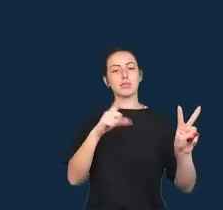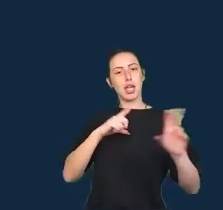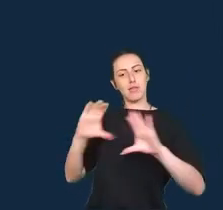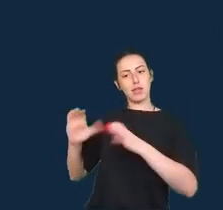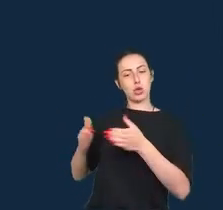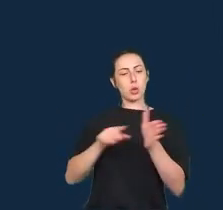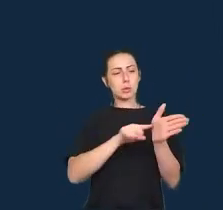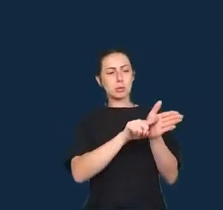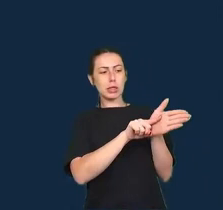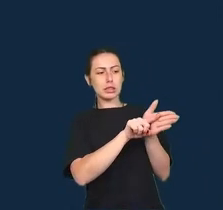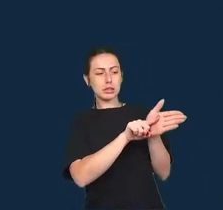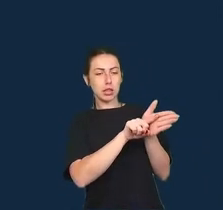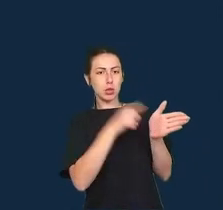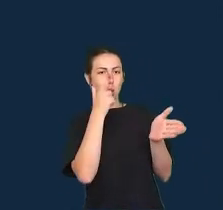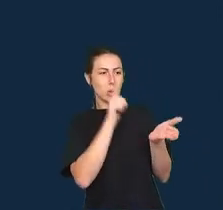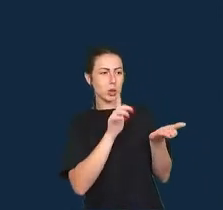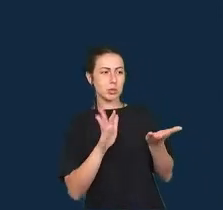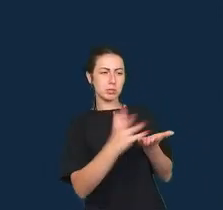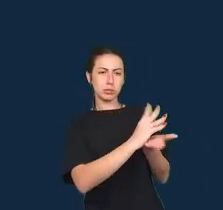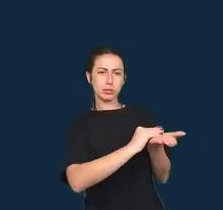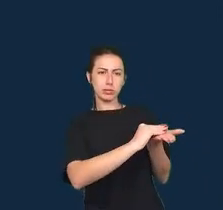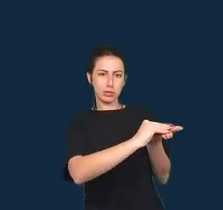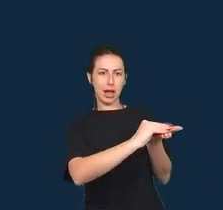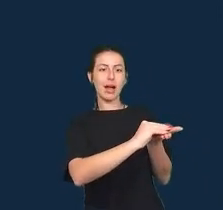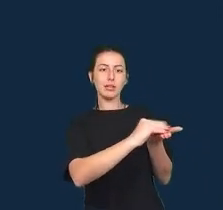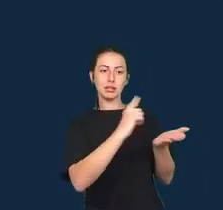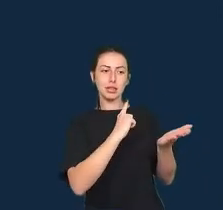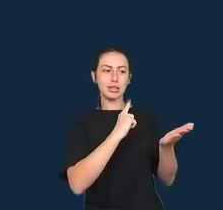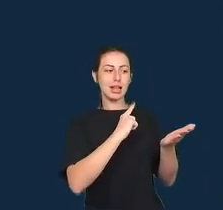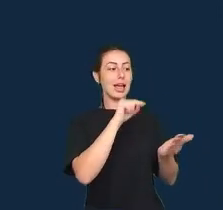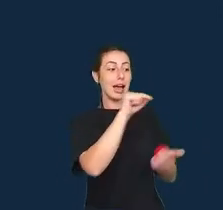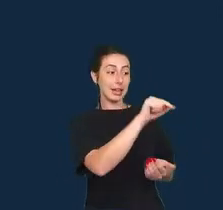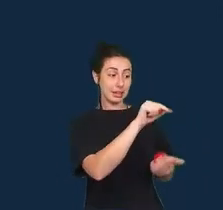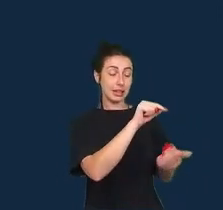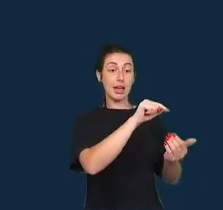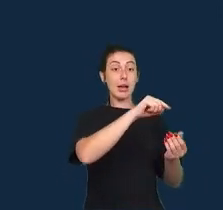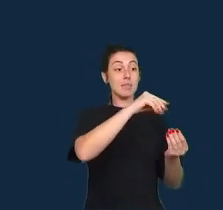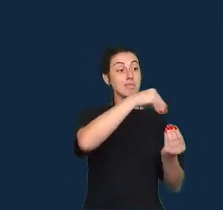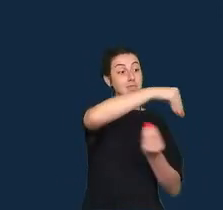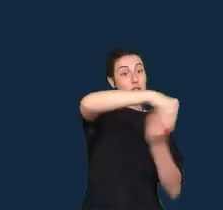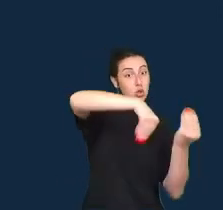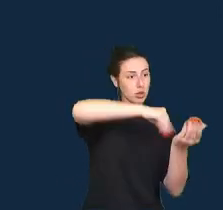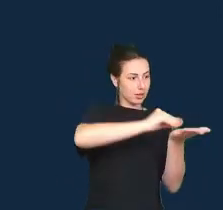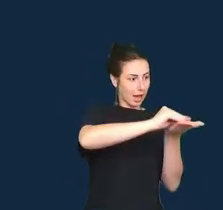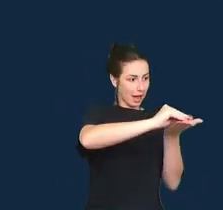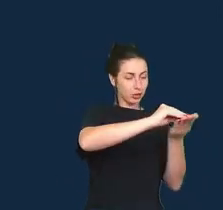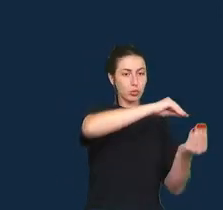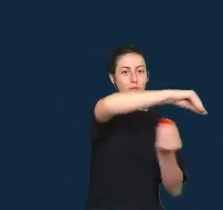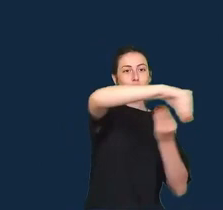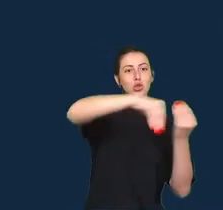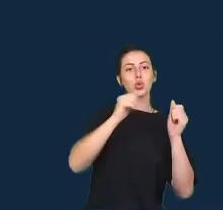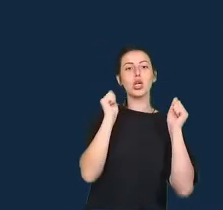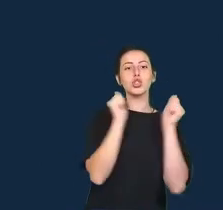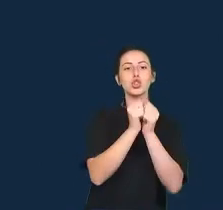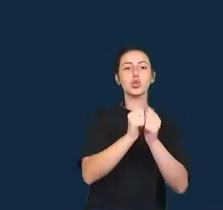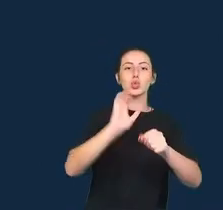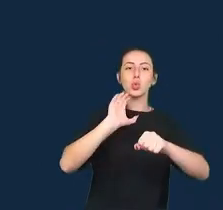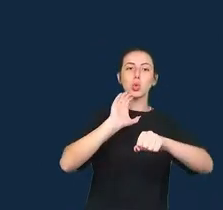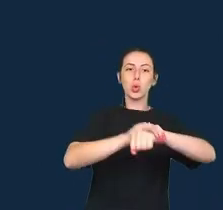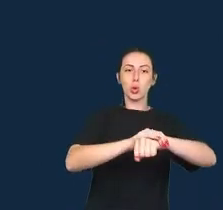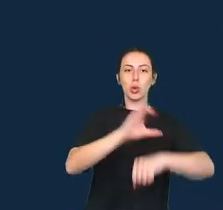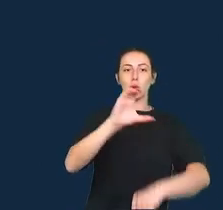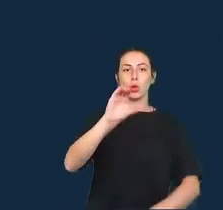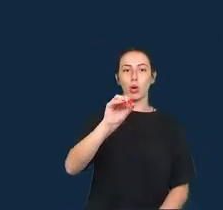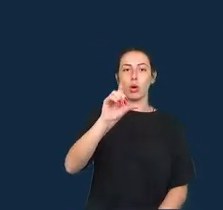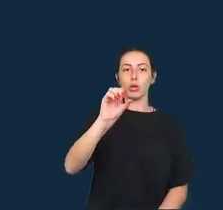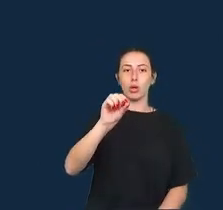foi misturado com o colonialismo e eles apontam para os riscos dos arquivos